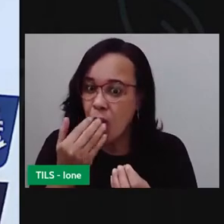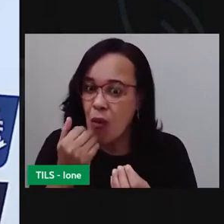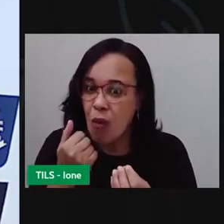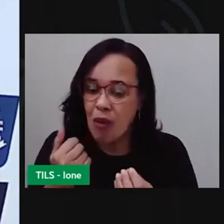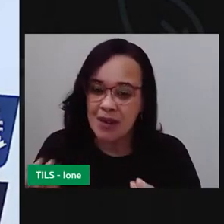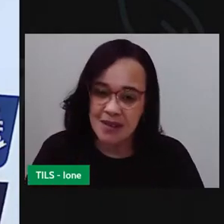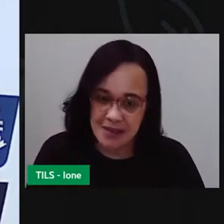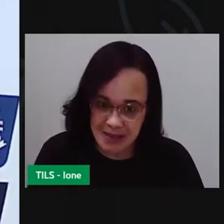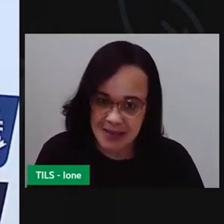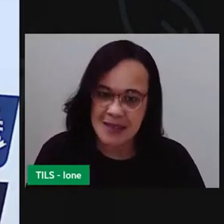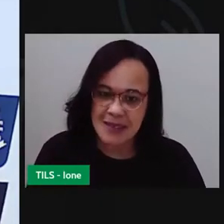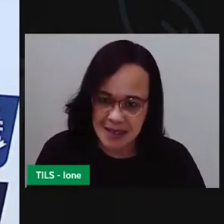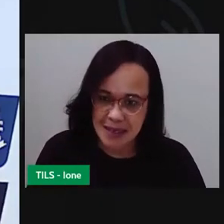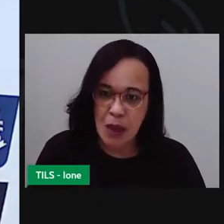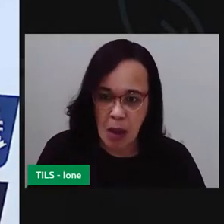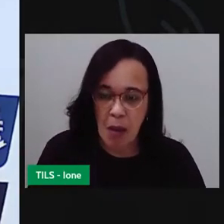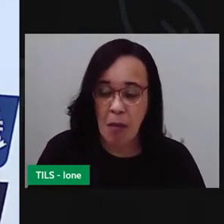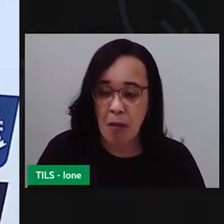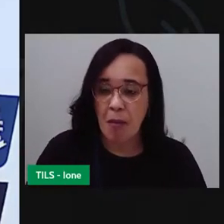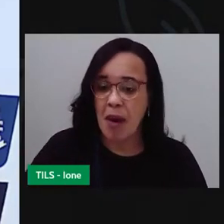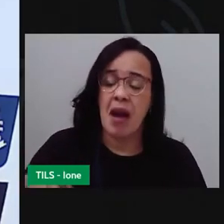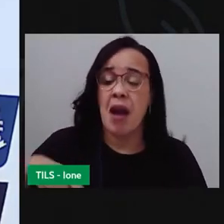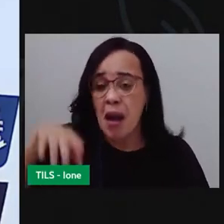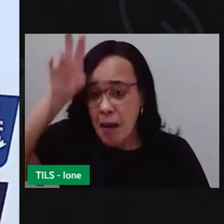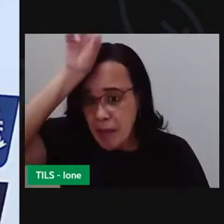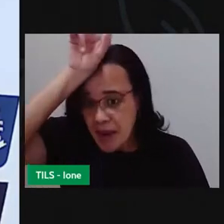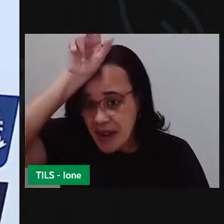Torta de pata de barata?